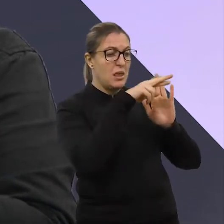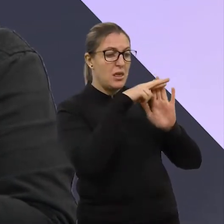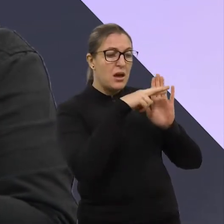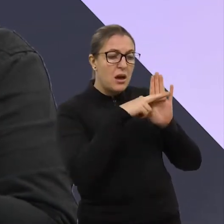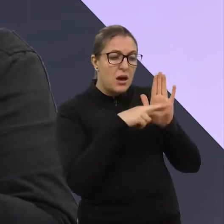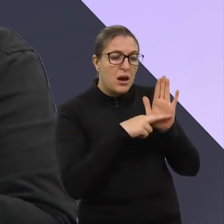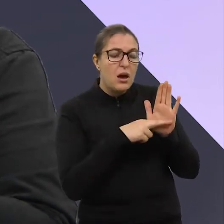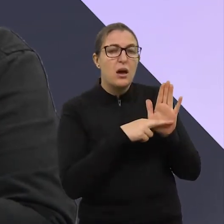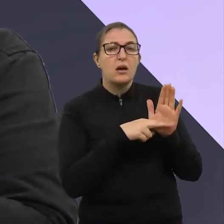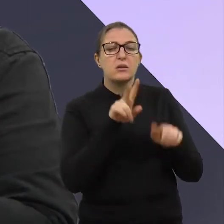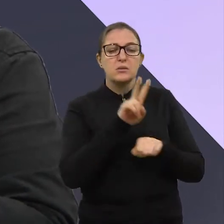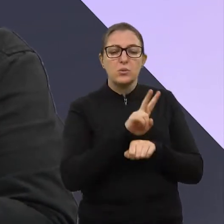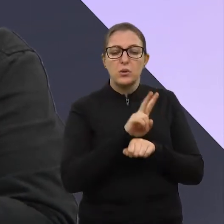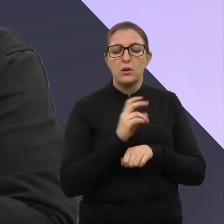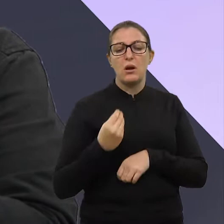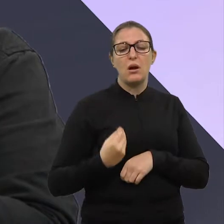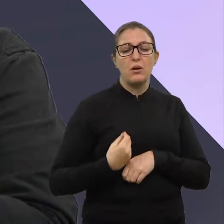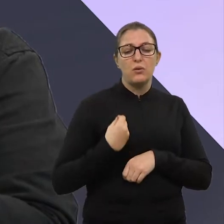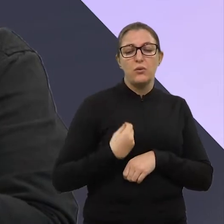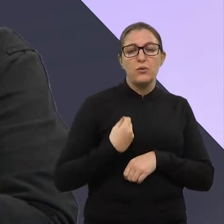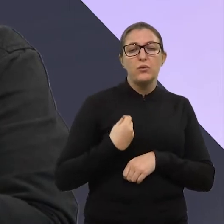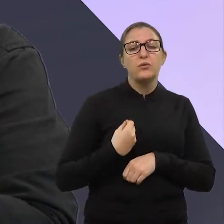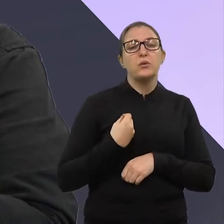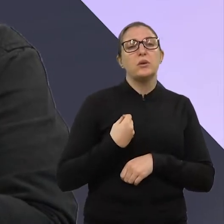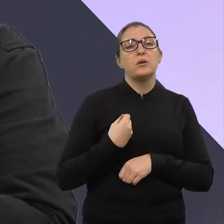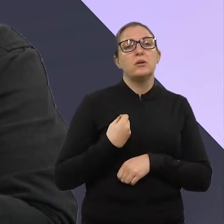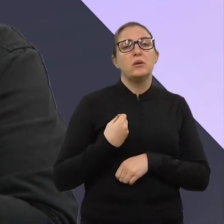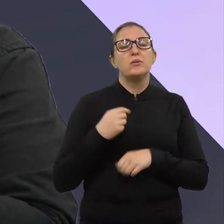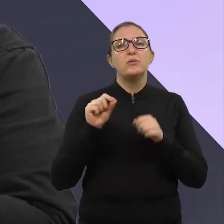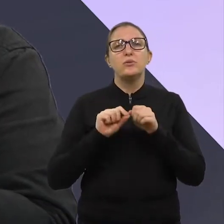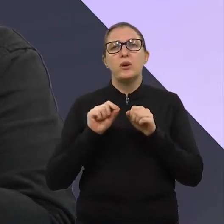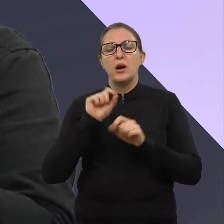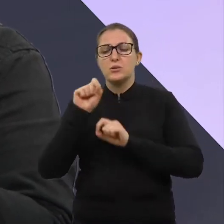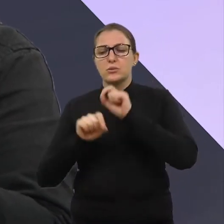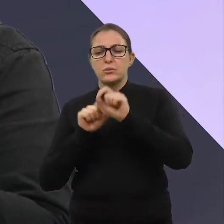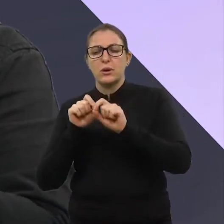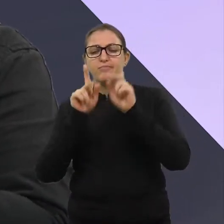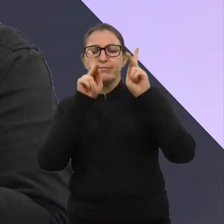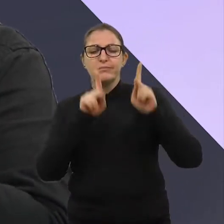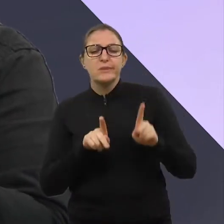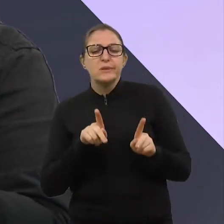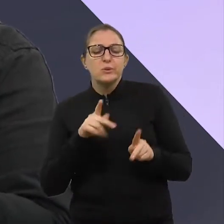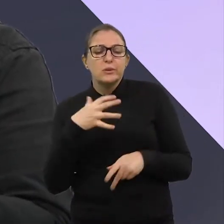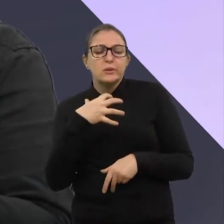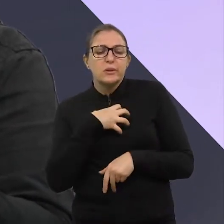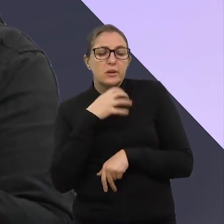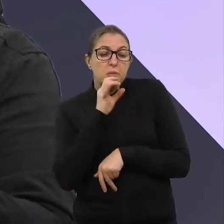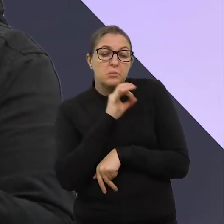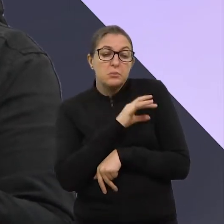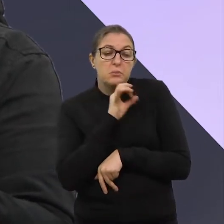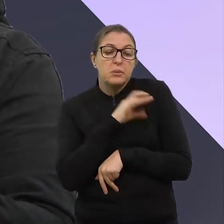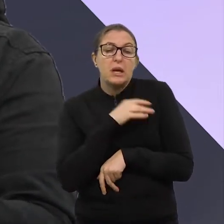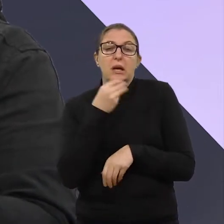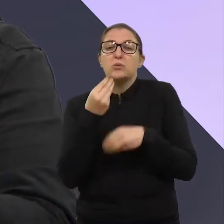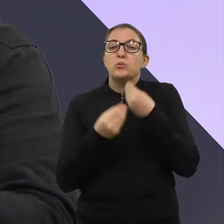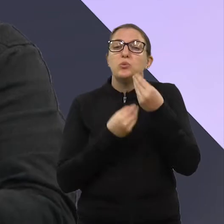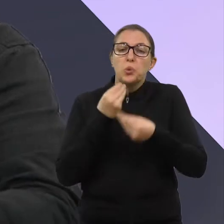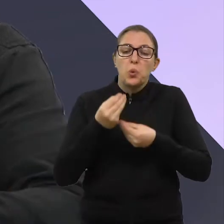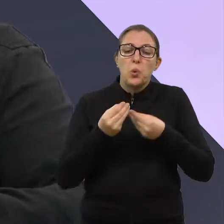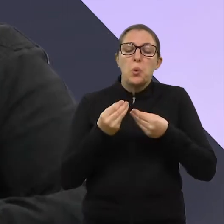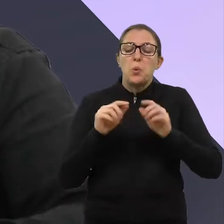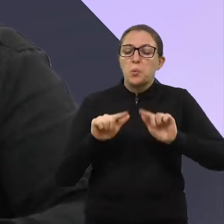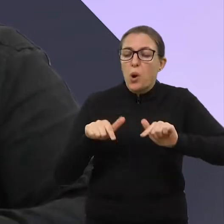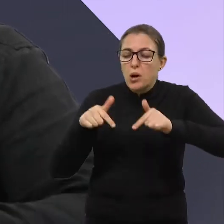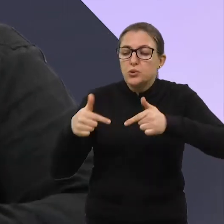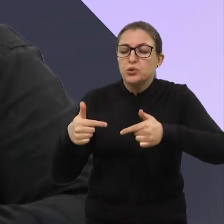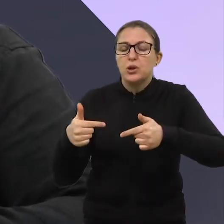às normas vigentes, enfim, a protocolos, né? Faz com que as pessoas fiquem temerosas em relação a como